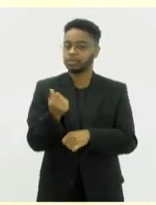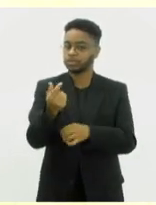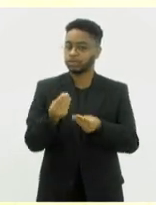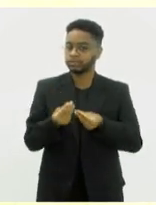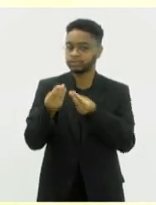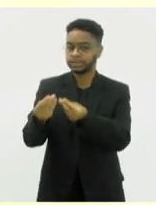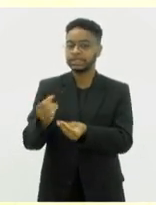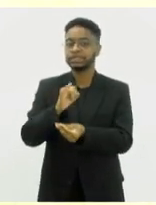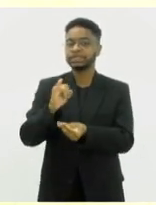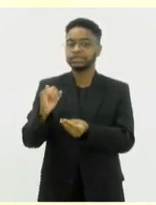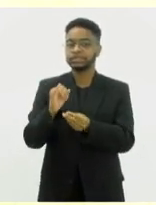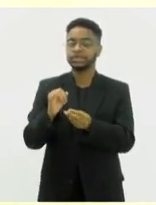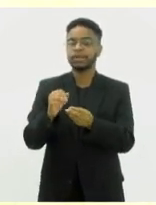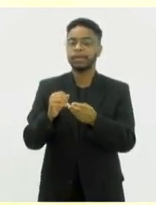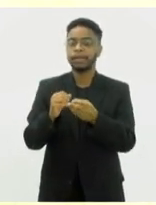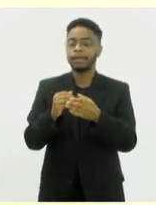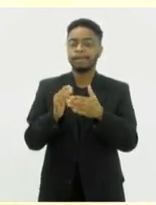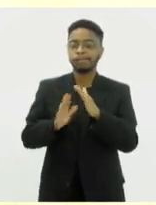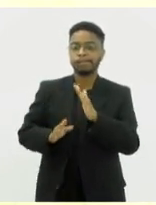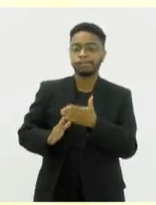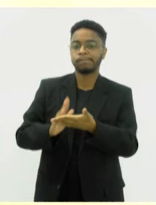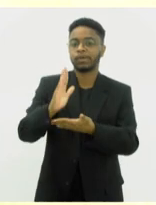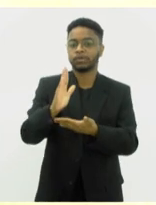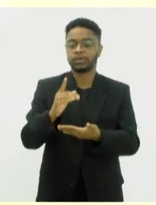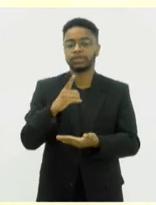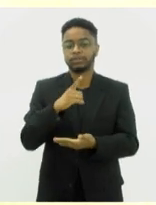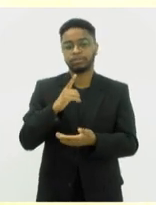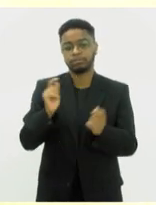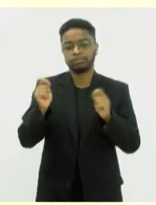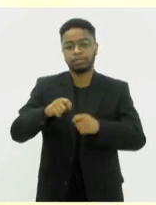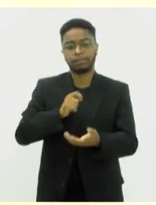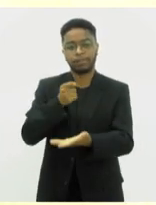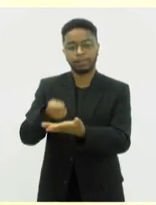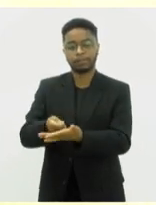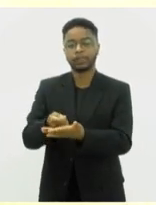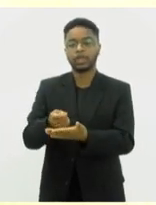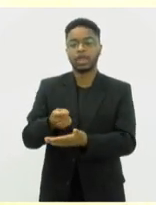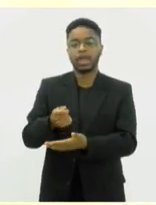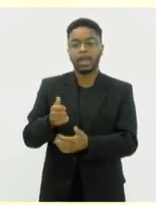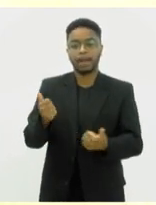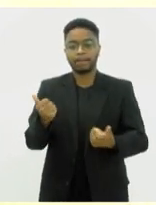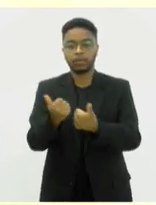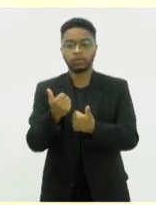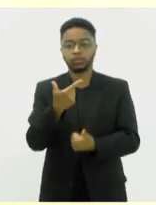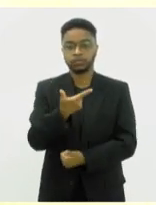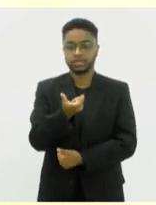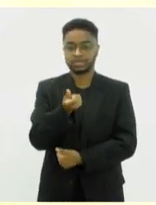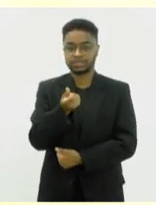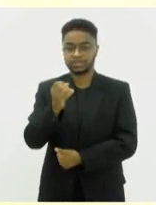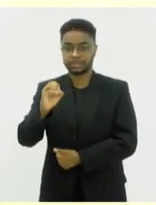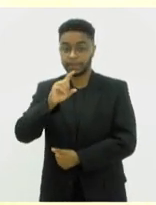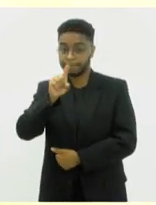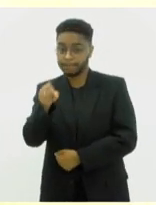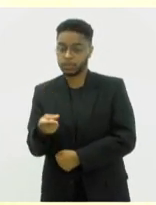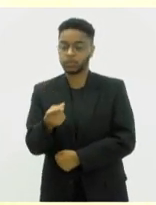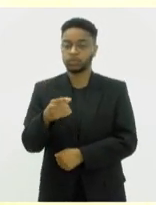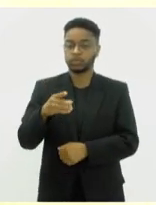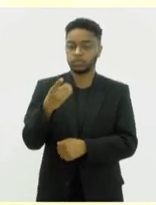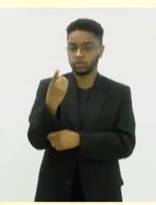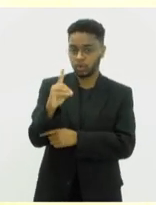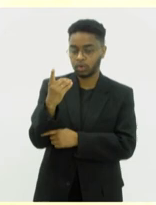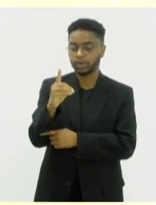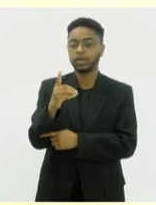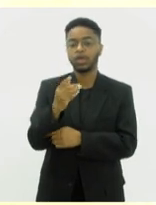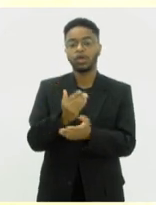colocados com bolsas de até 260 mil dólares. A competição, como você disse, Potira, começa na quinta-feira. Tem a